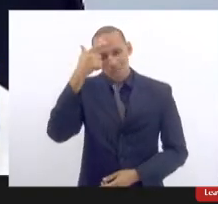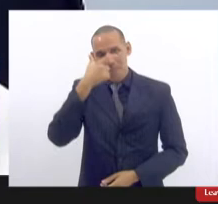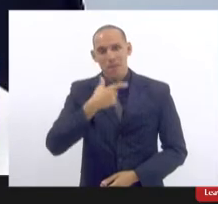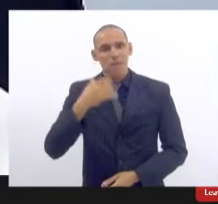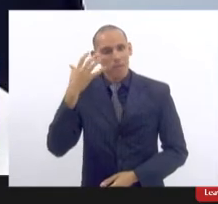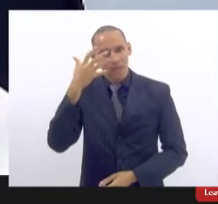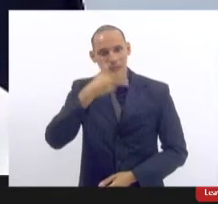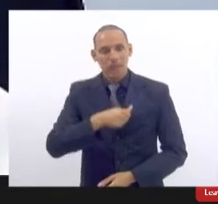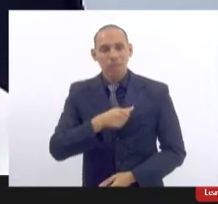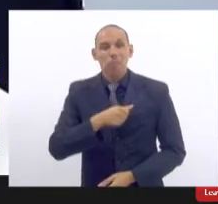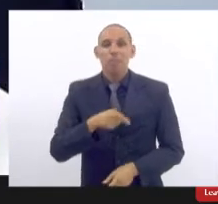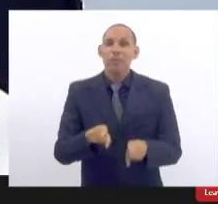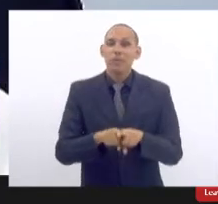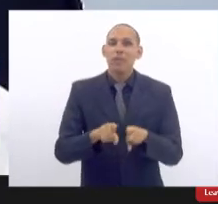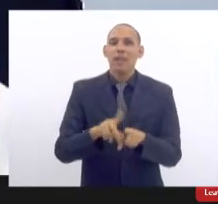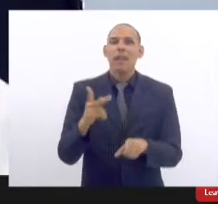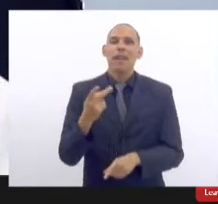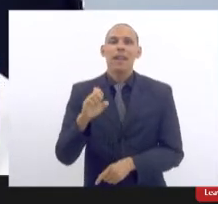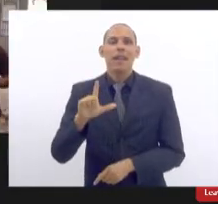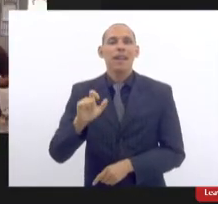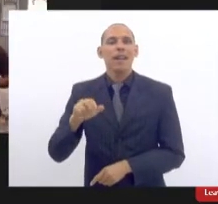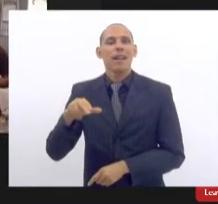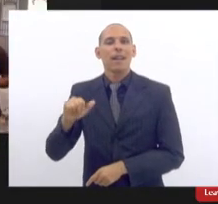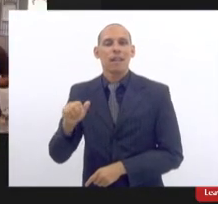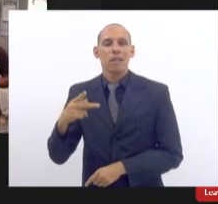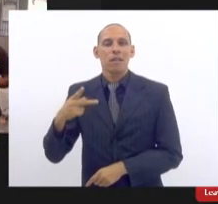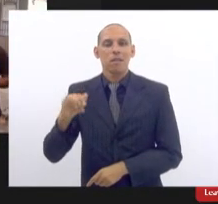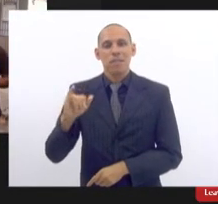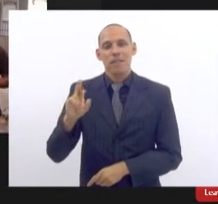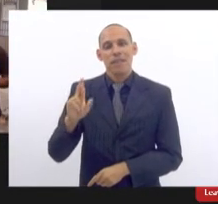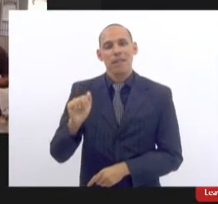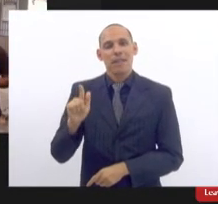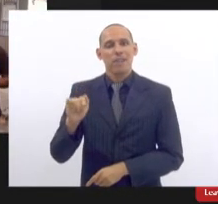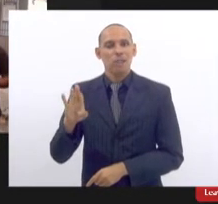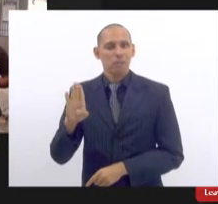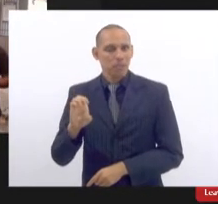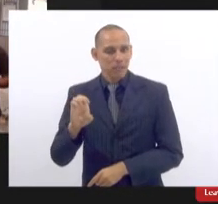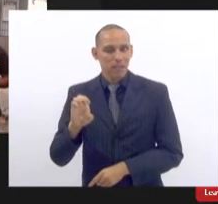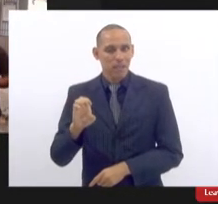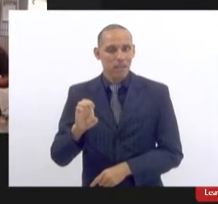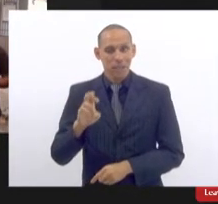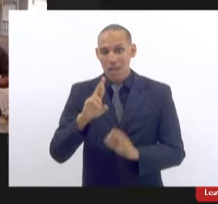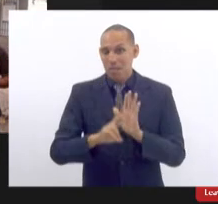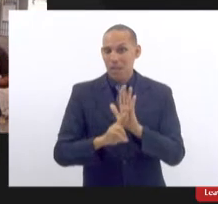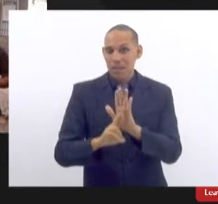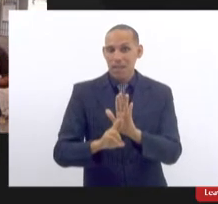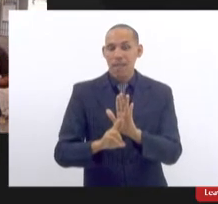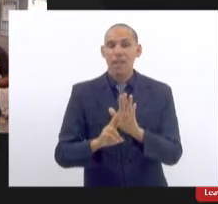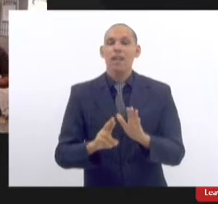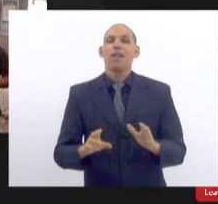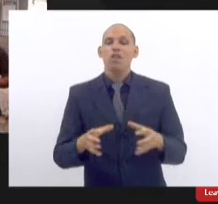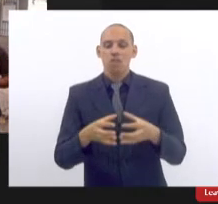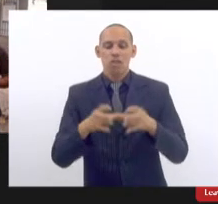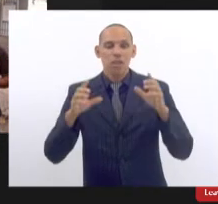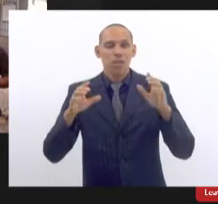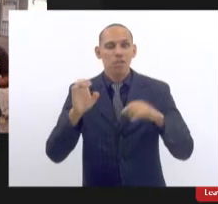a Helena Pirajib representando o Conselho Estadual dos Direitos da Mulher, o CEDIN.